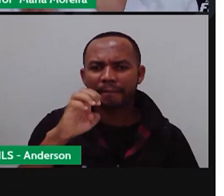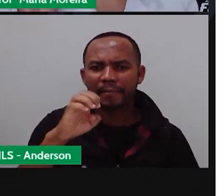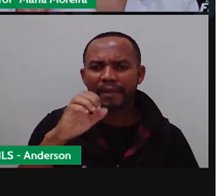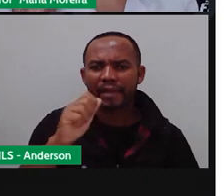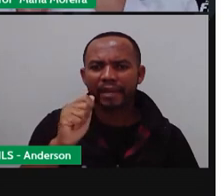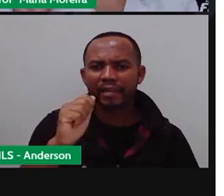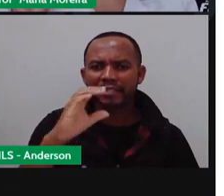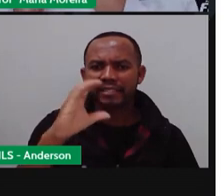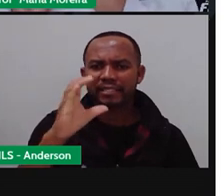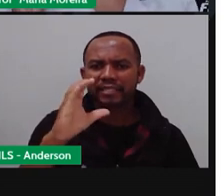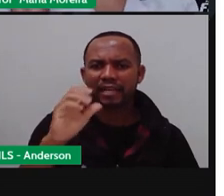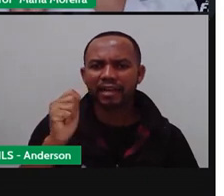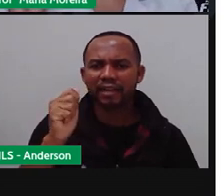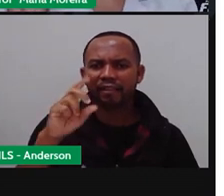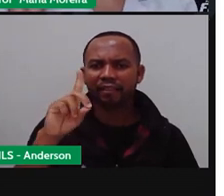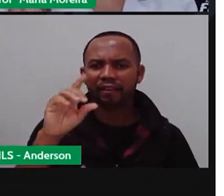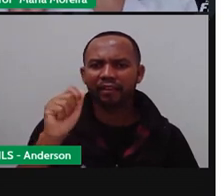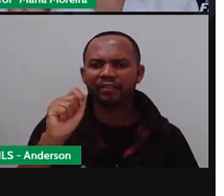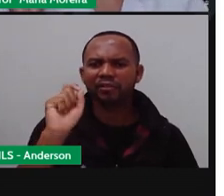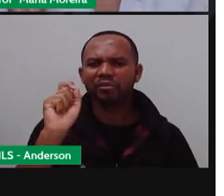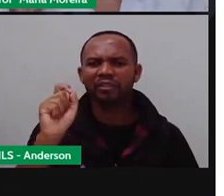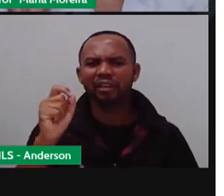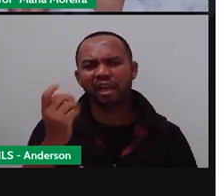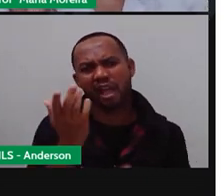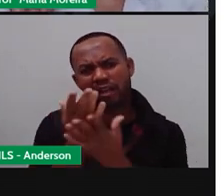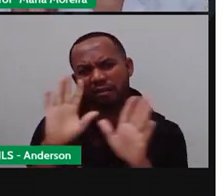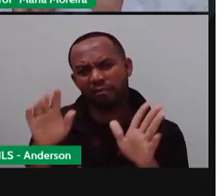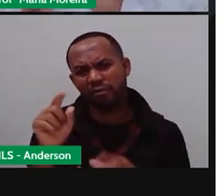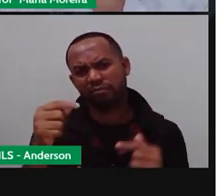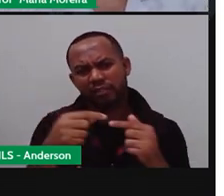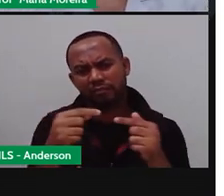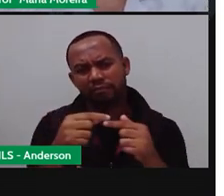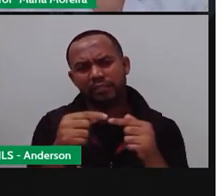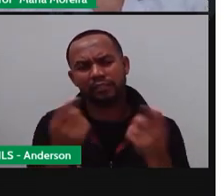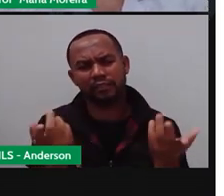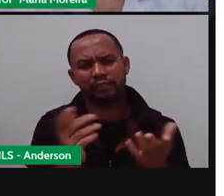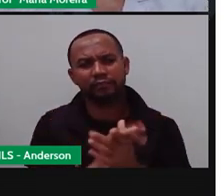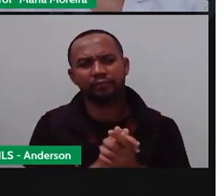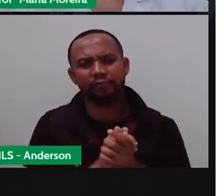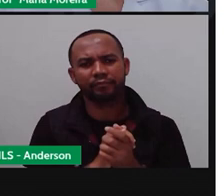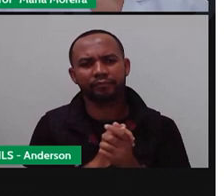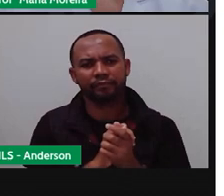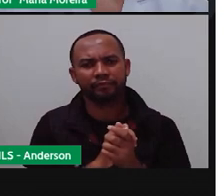sinal de trânsito, quando aparece o sinal vermelho, quer dizer o quê?